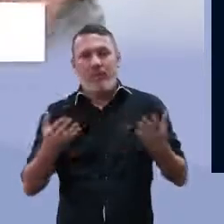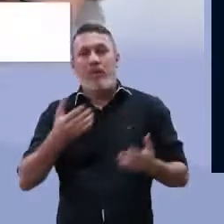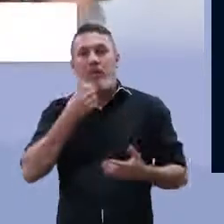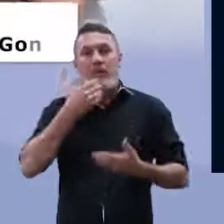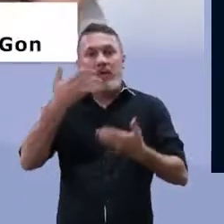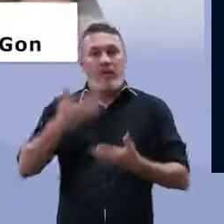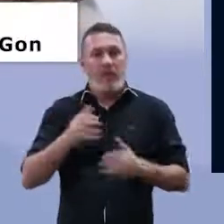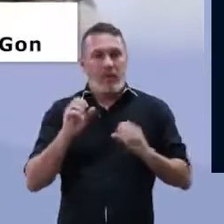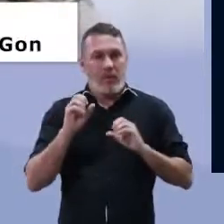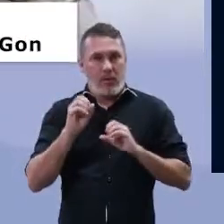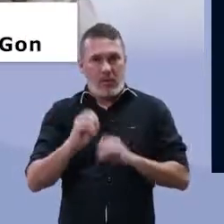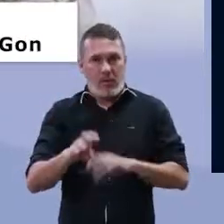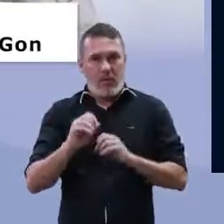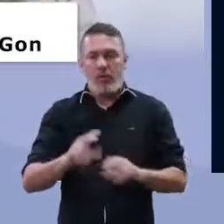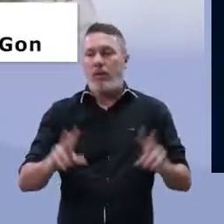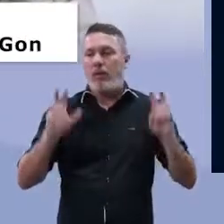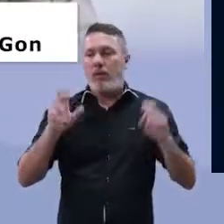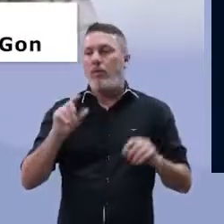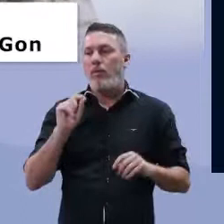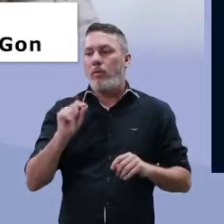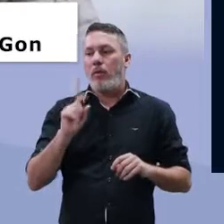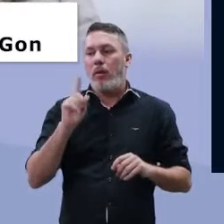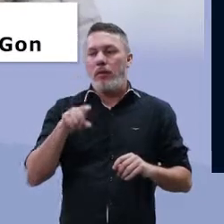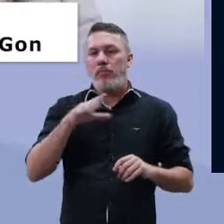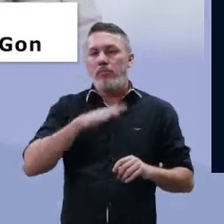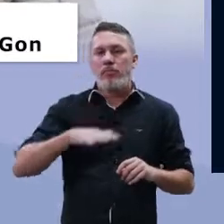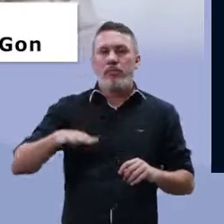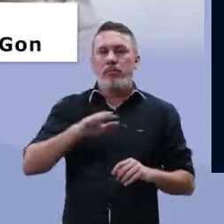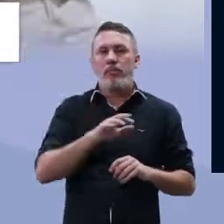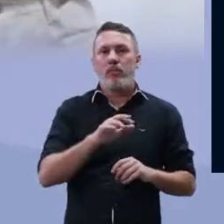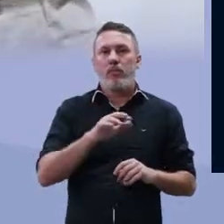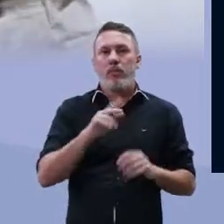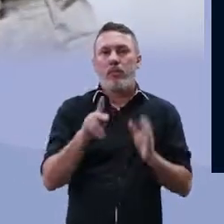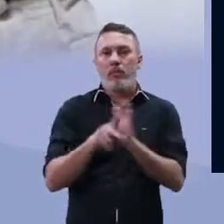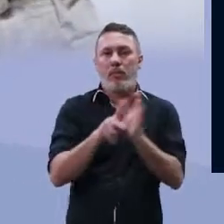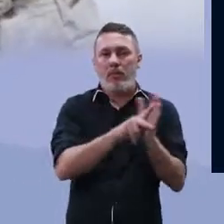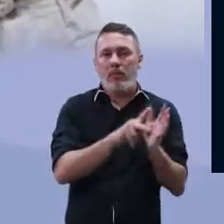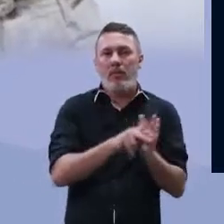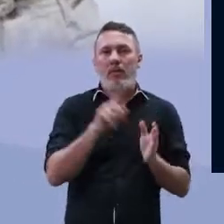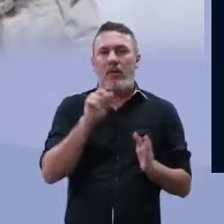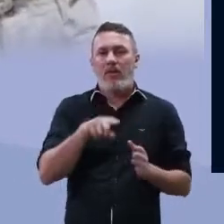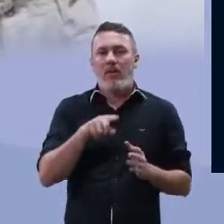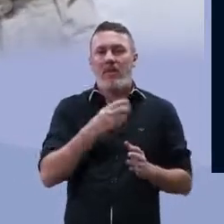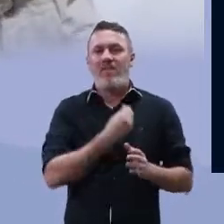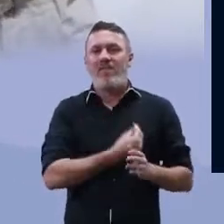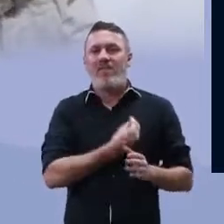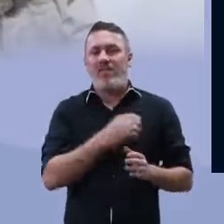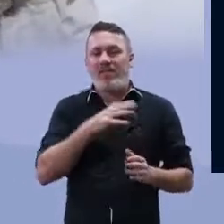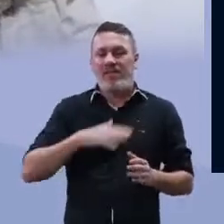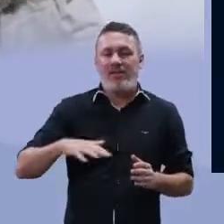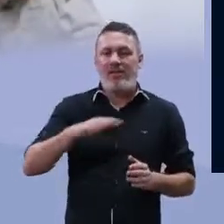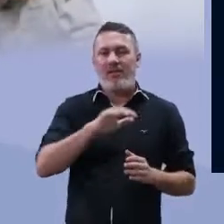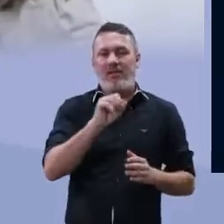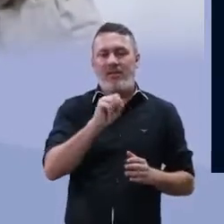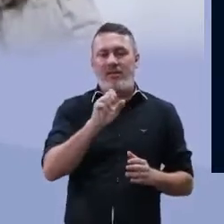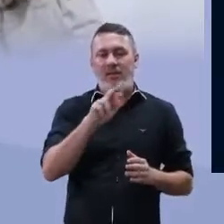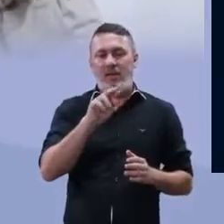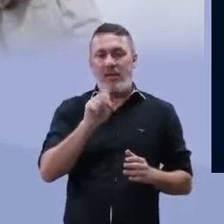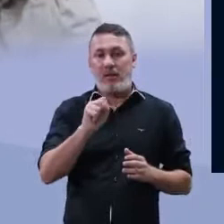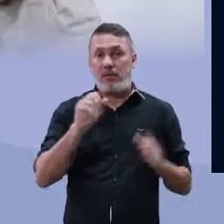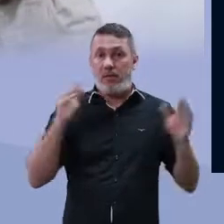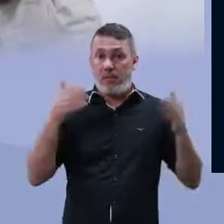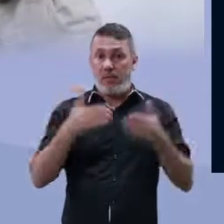Olá pessoal, sejam bem-vindos a mais uma aula. Agora vamos começar a ver um pouquinho sobre os seres vivos que a gente comentou na aula